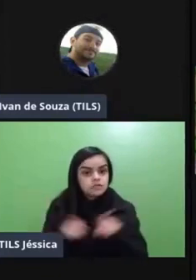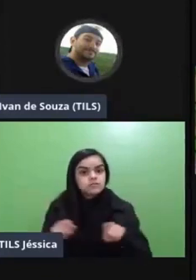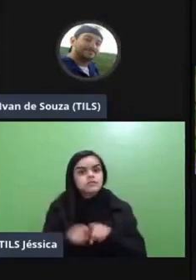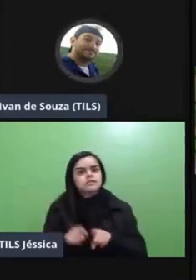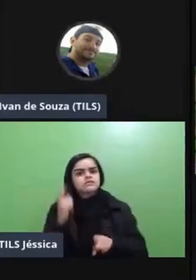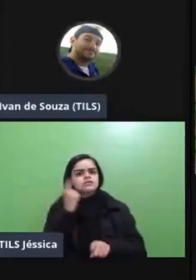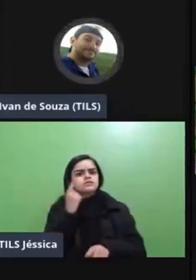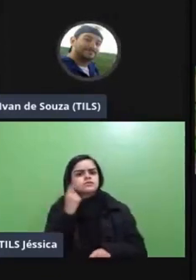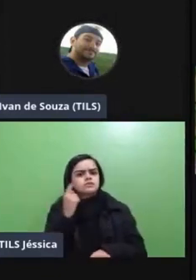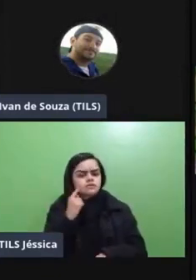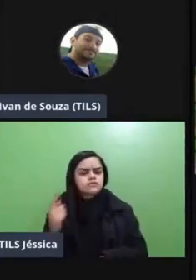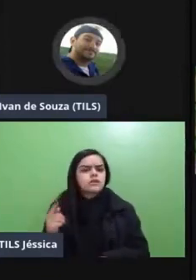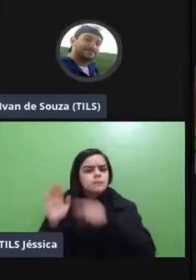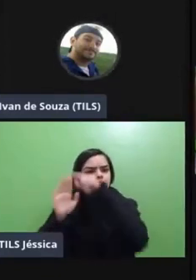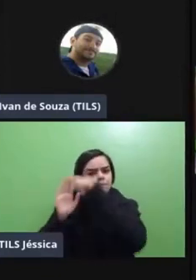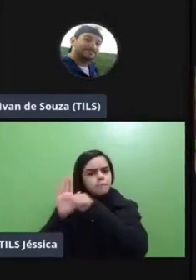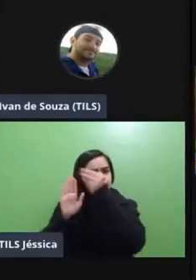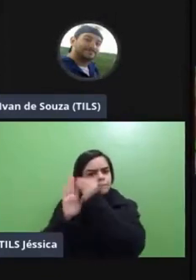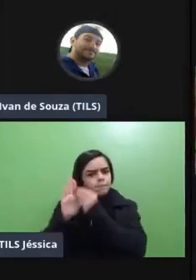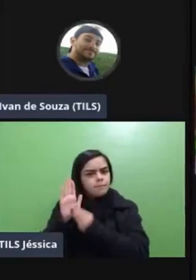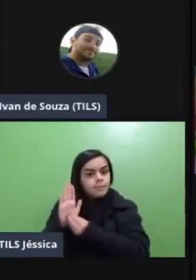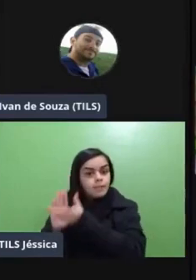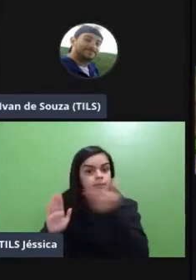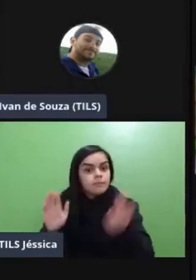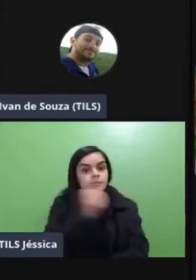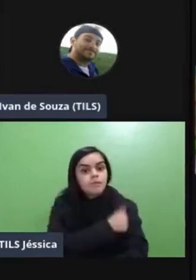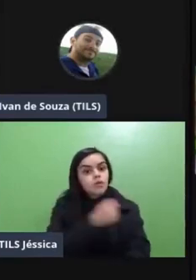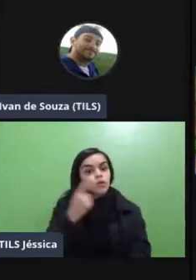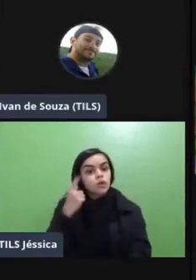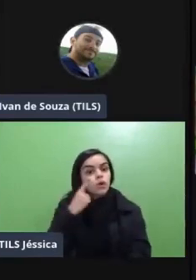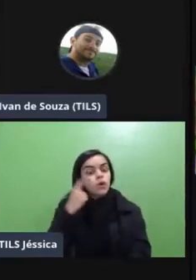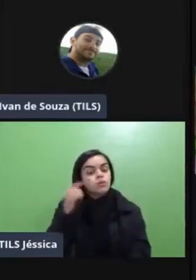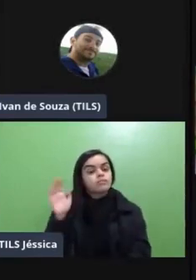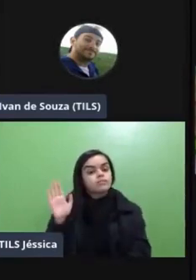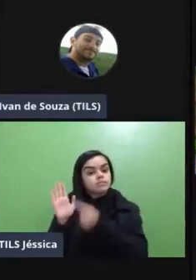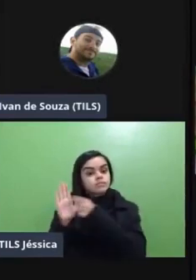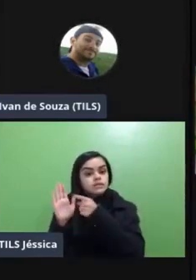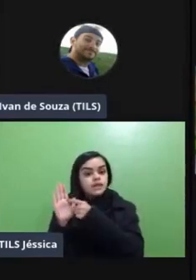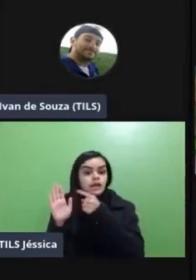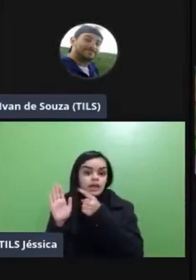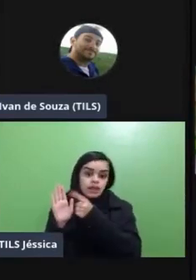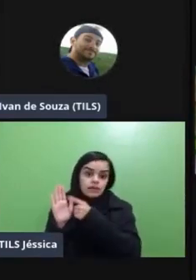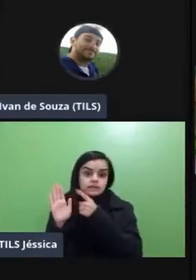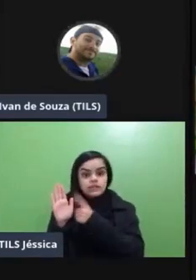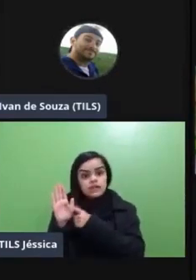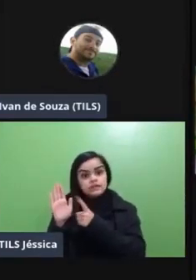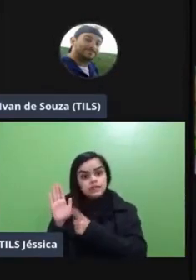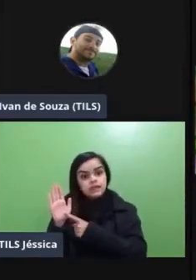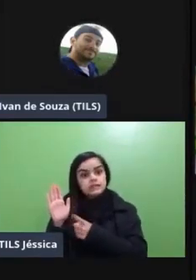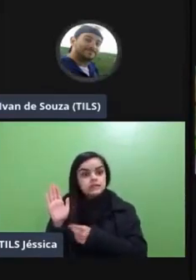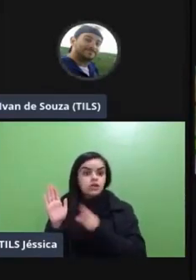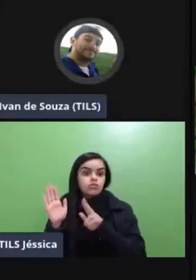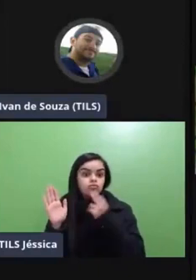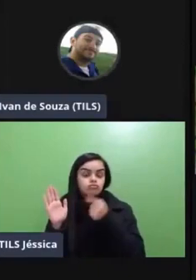faz o nosso cardápio e passa para os estudantes e falou olha estudantes se vocês fizerem esse curso esse curso esse curso ou esse curso